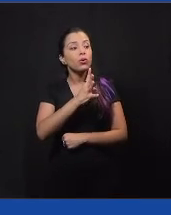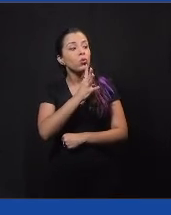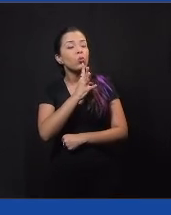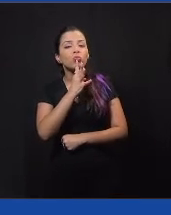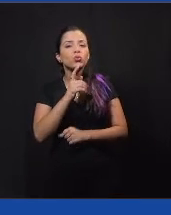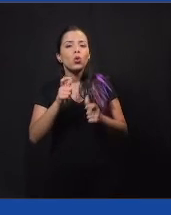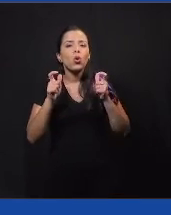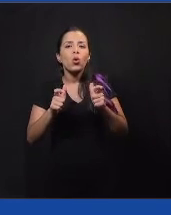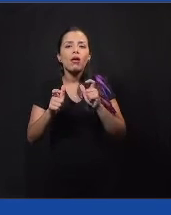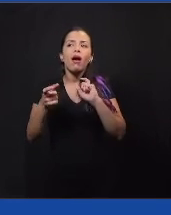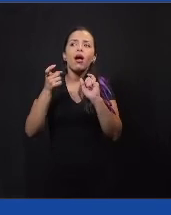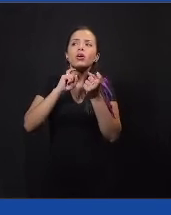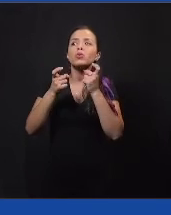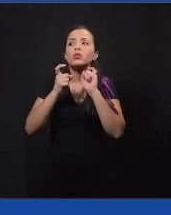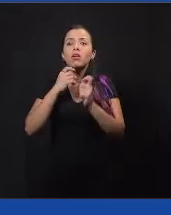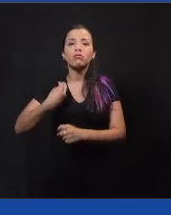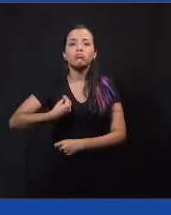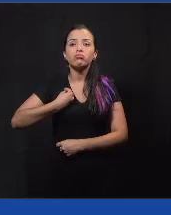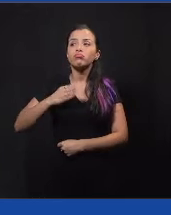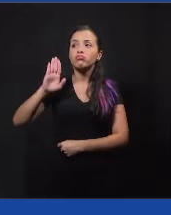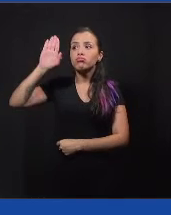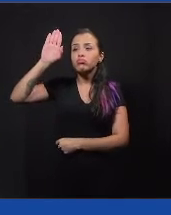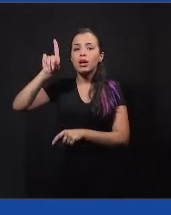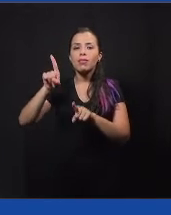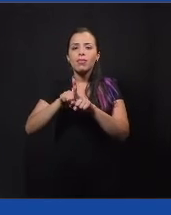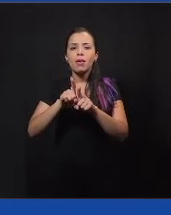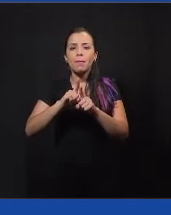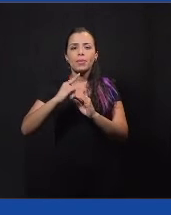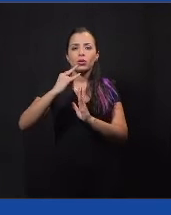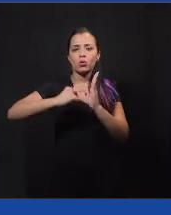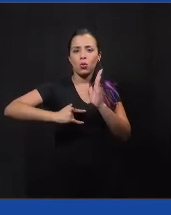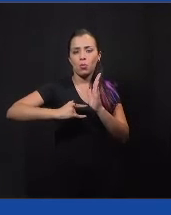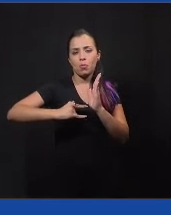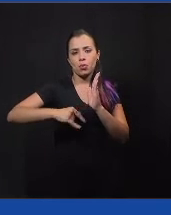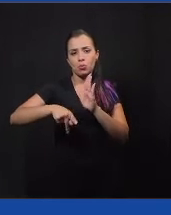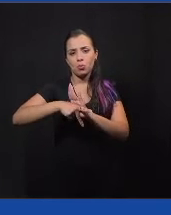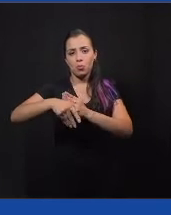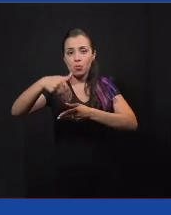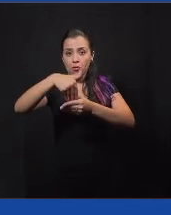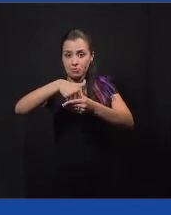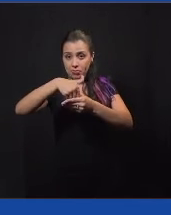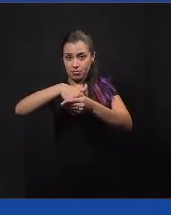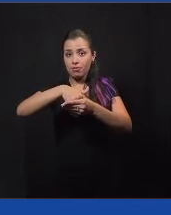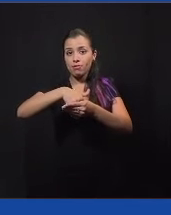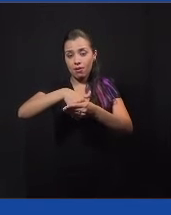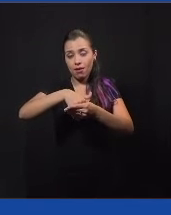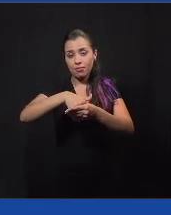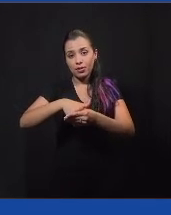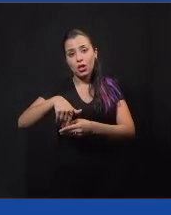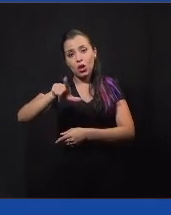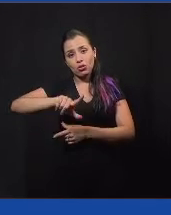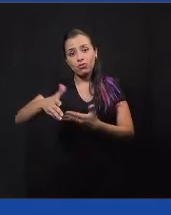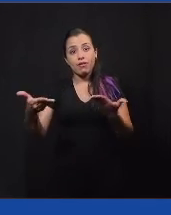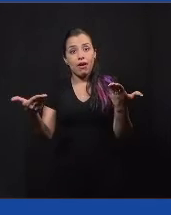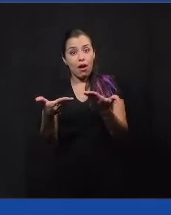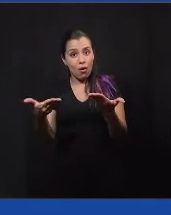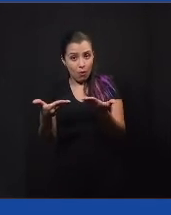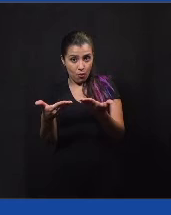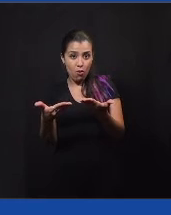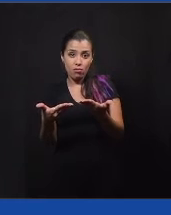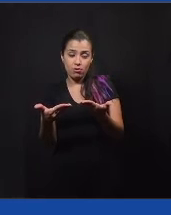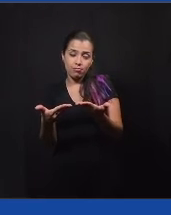audiência pública, a tirar o título de eleitor. É claro que, assim, muito disso foi comprometido por causa da pandemia, né, e a gente